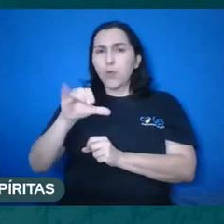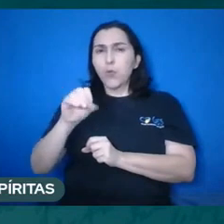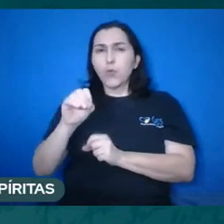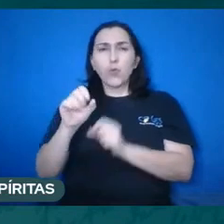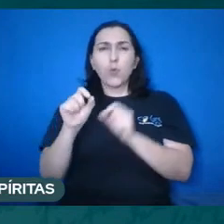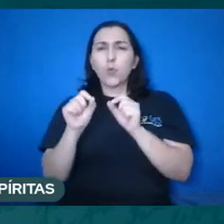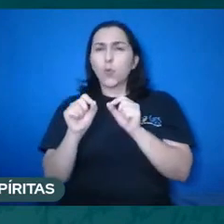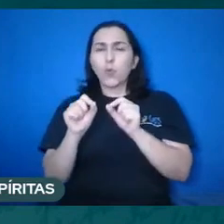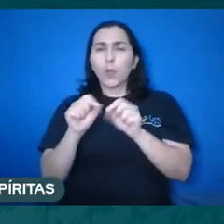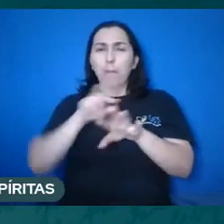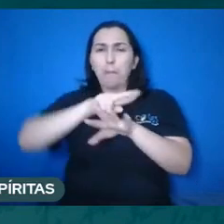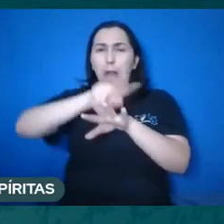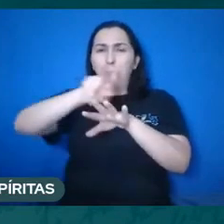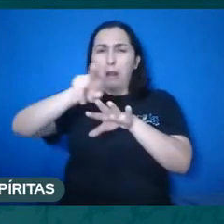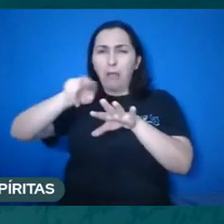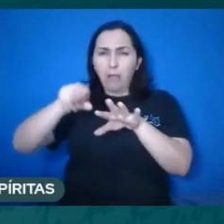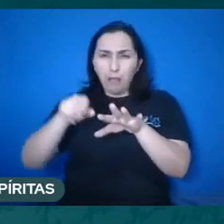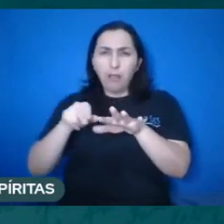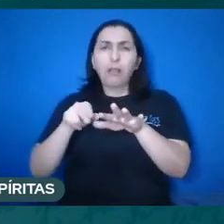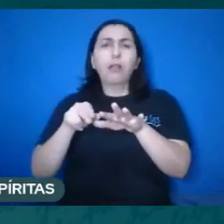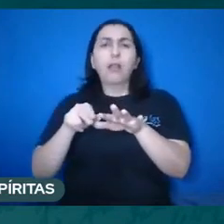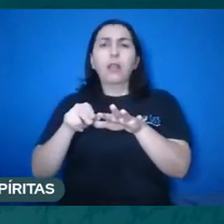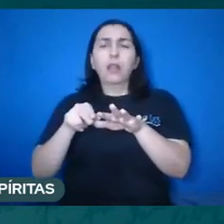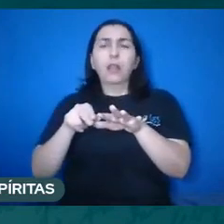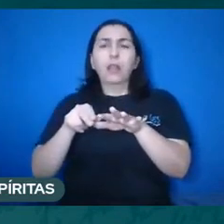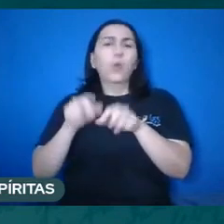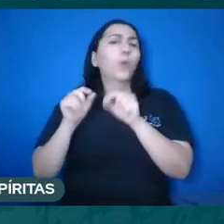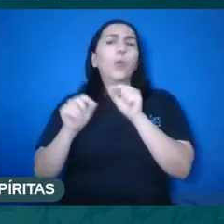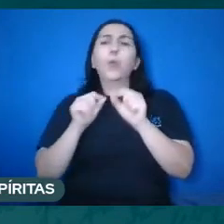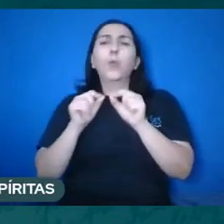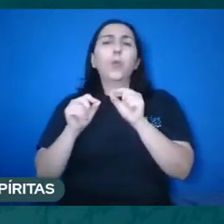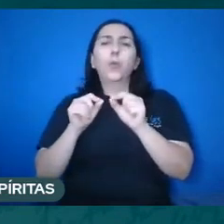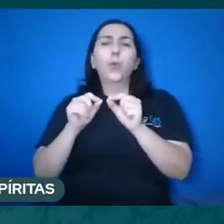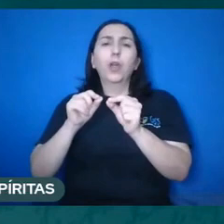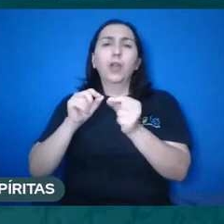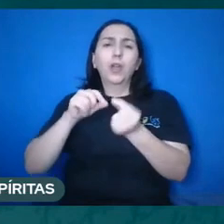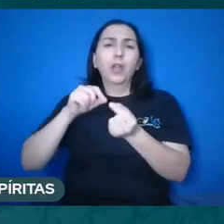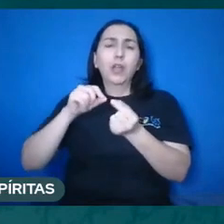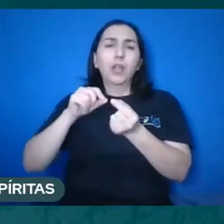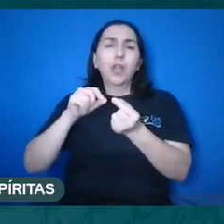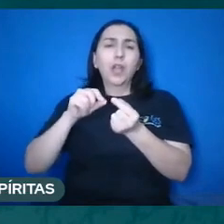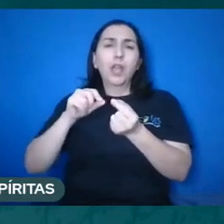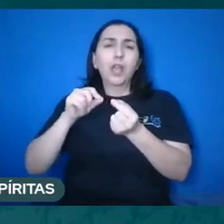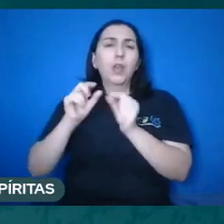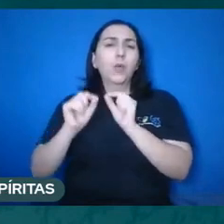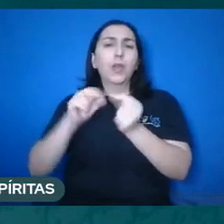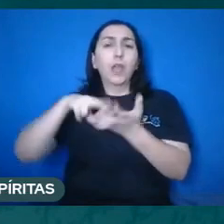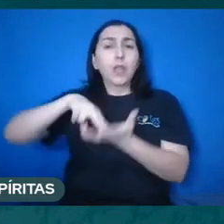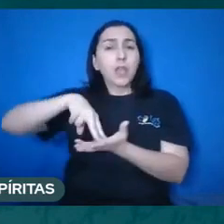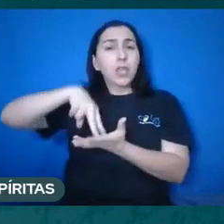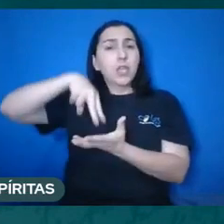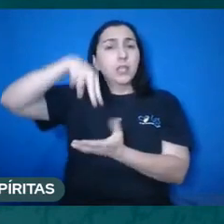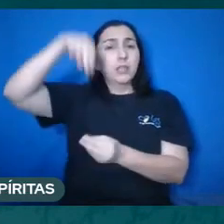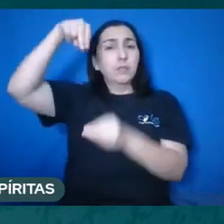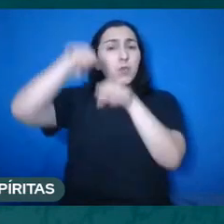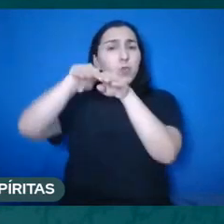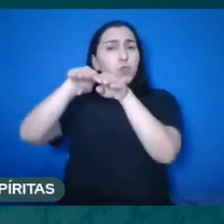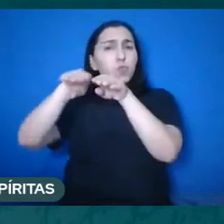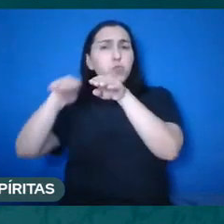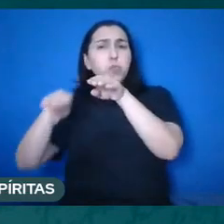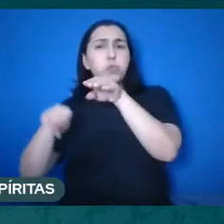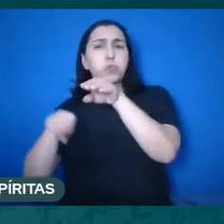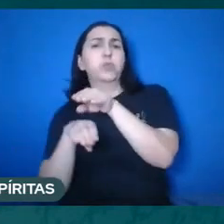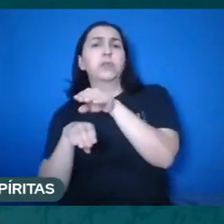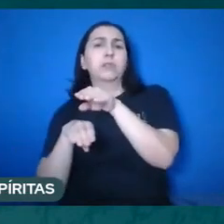não é o demônio, os demônios seriam anjos decaídos e teria como principal deles